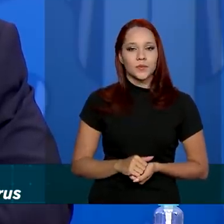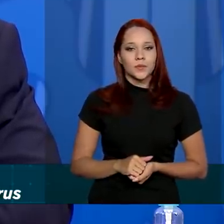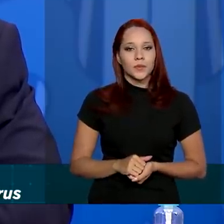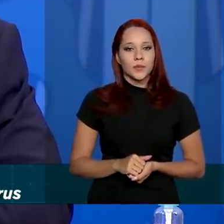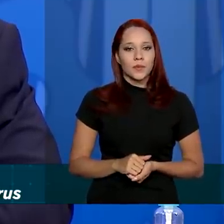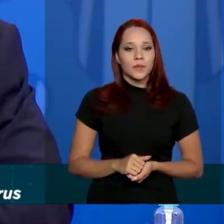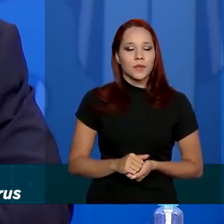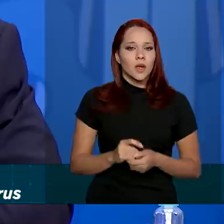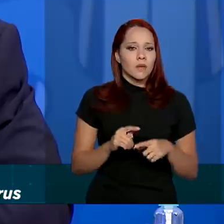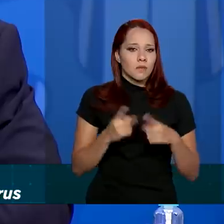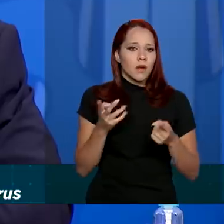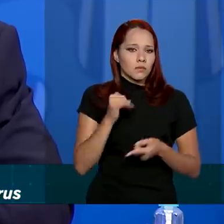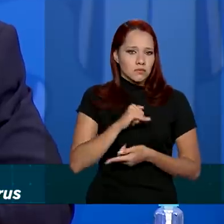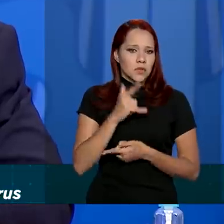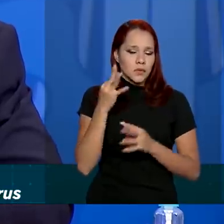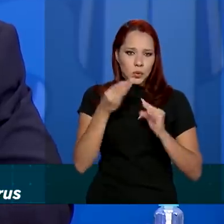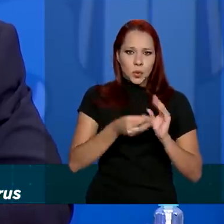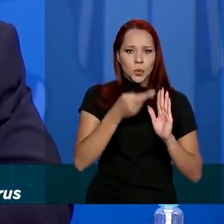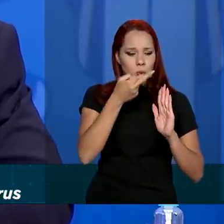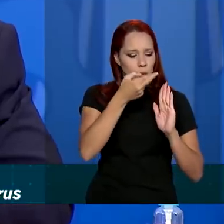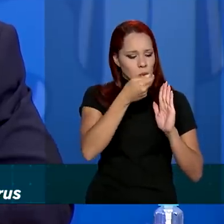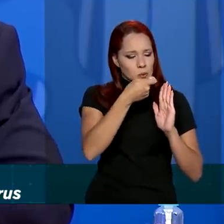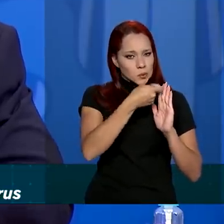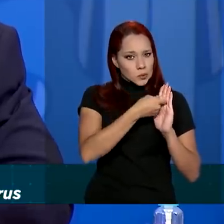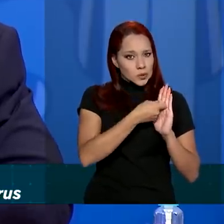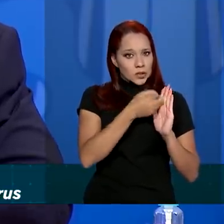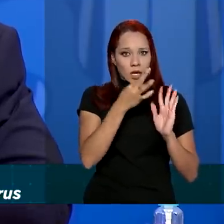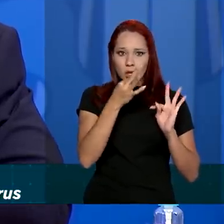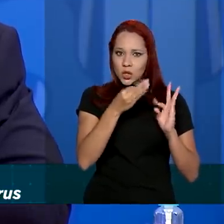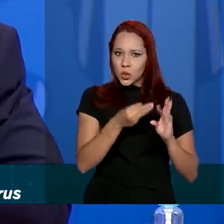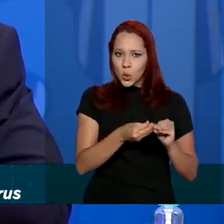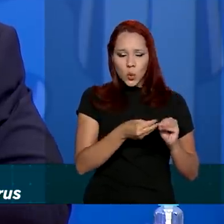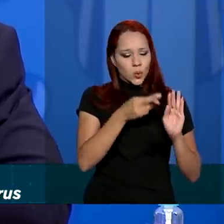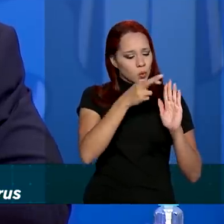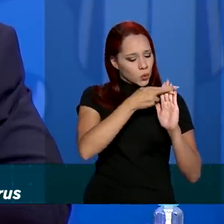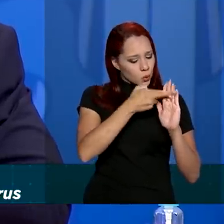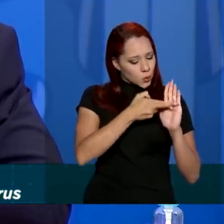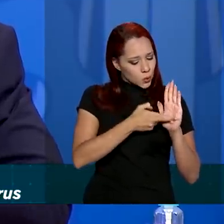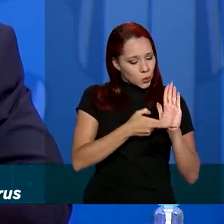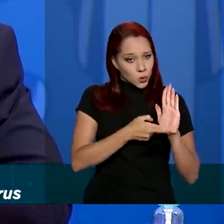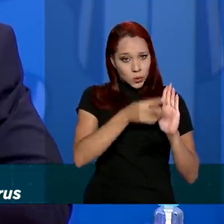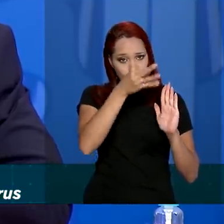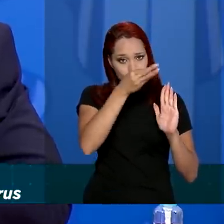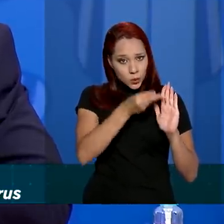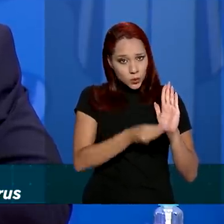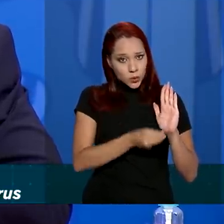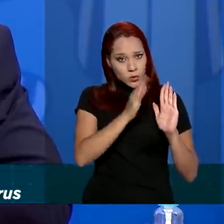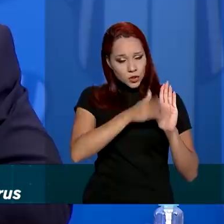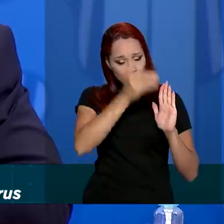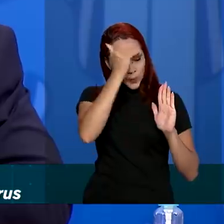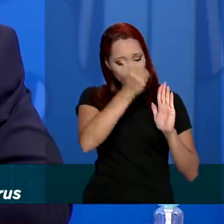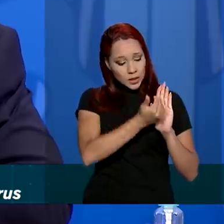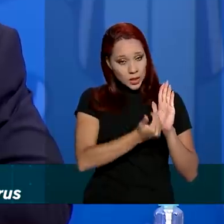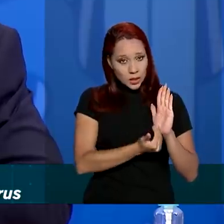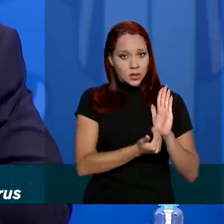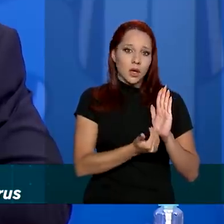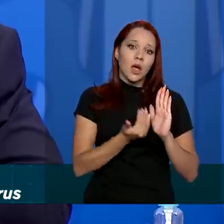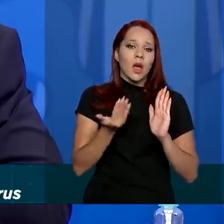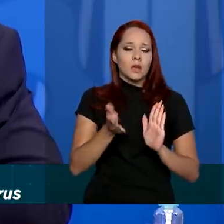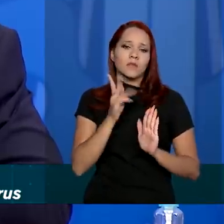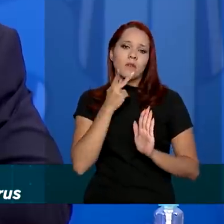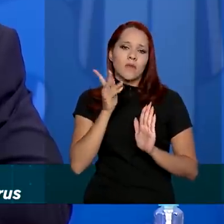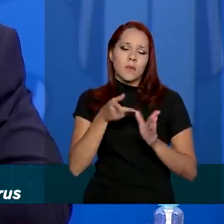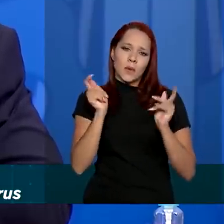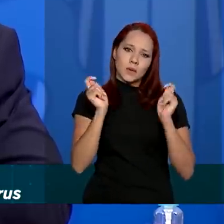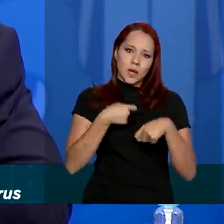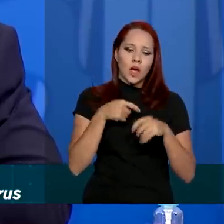mas, sendo feito com todo o rigor, somado isso, as possibilidades que nós temos, aqui eu falei sobre os testes